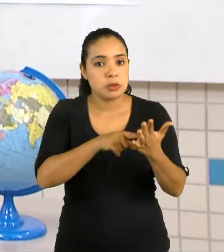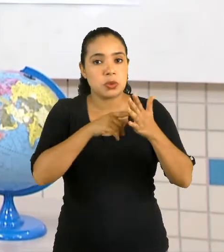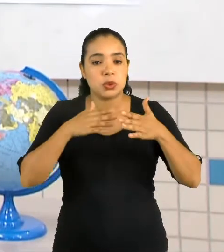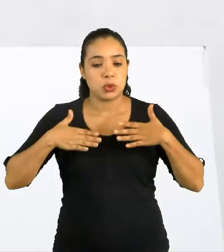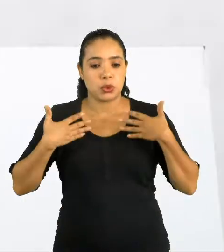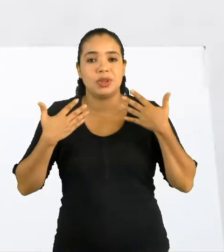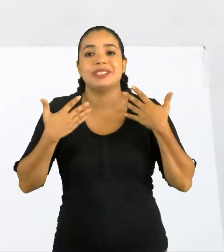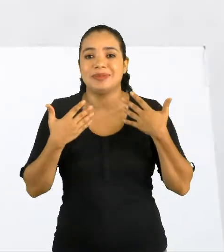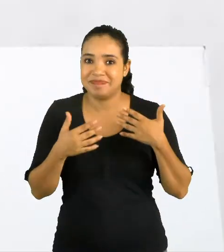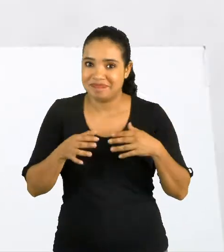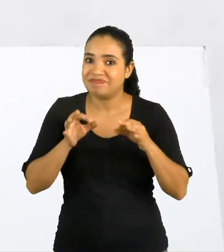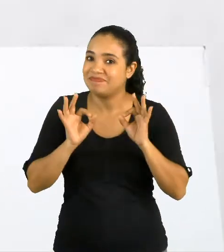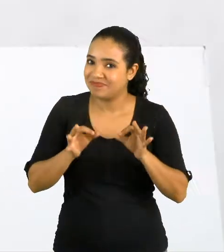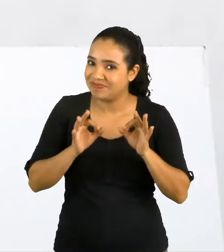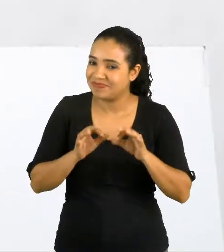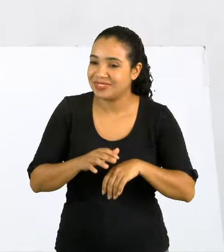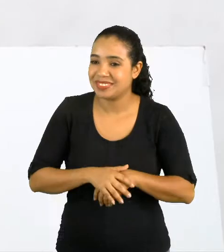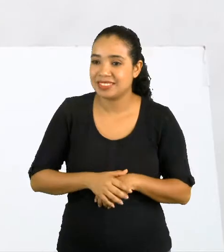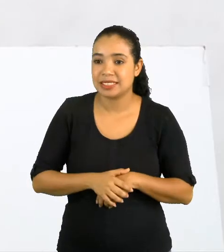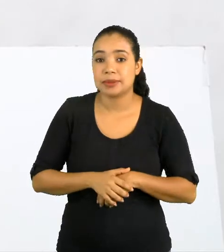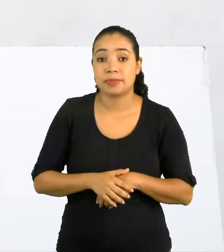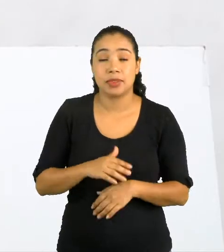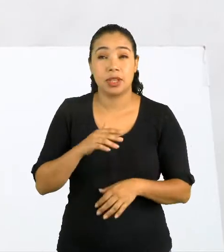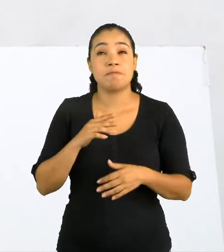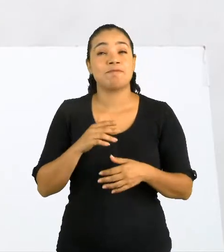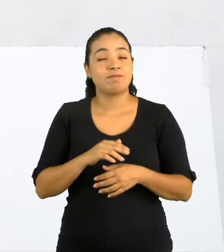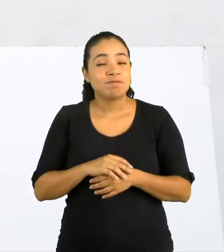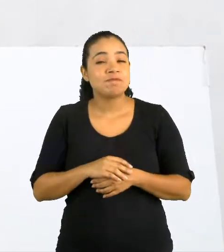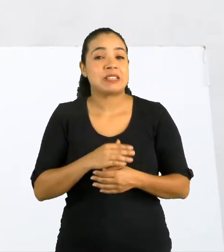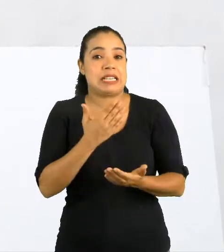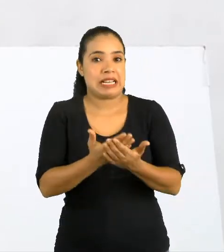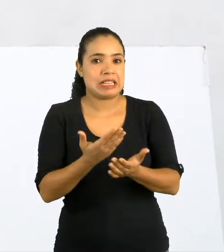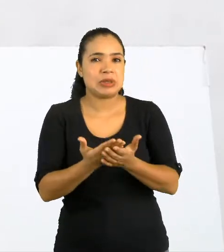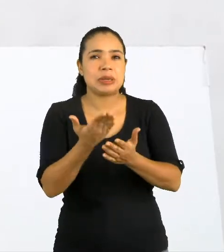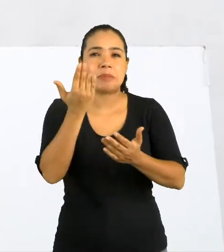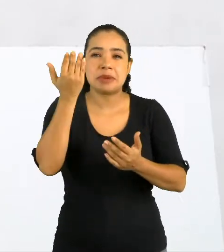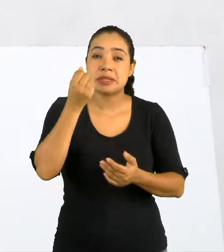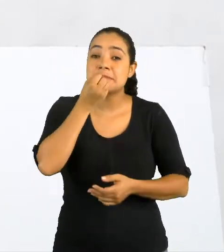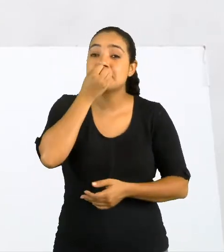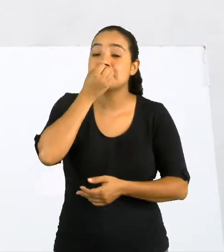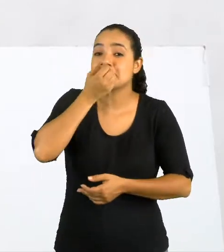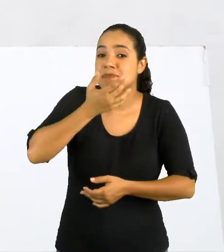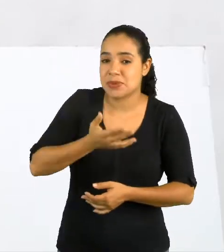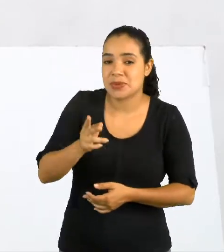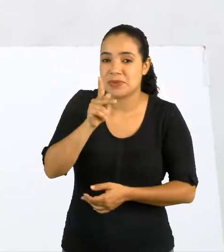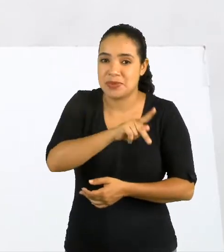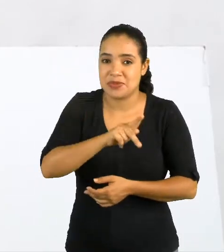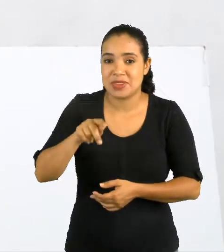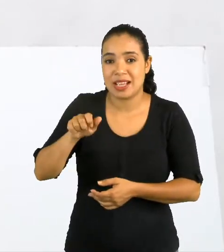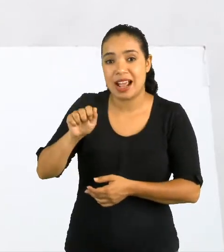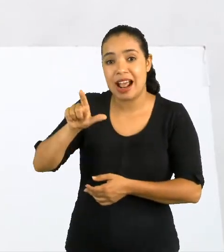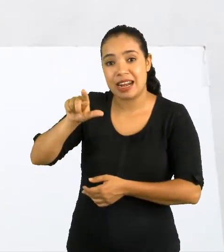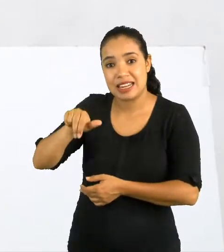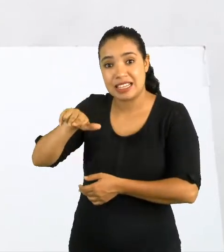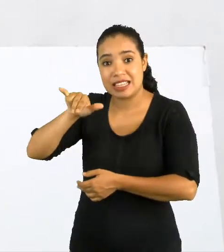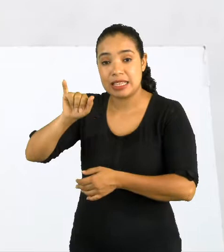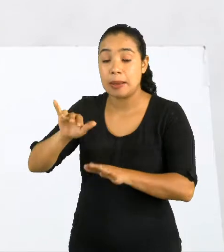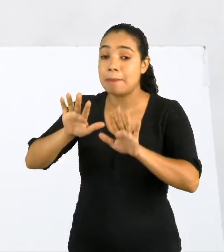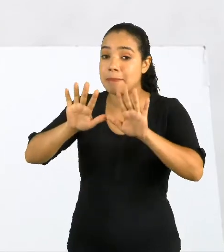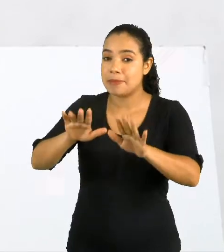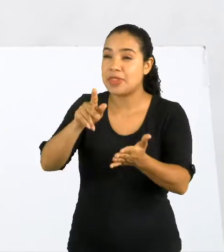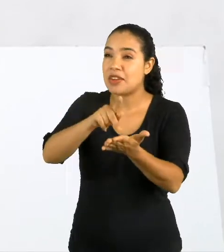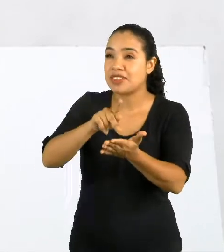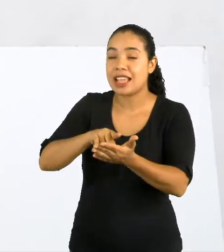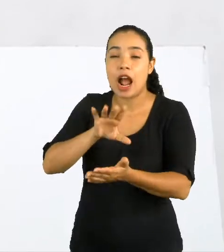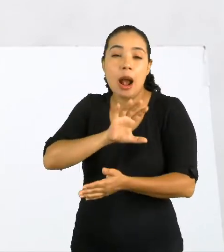não mesmo? Hum! A aula passada foi realmente muito boa, professora Aline. Na verdade, eu amei